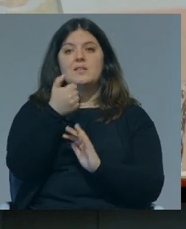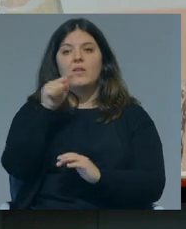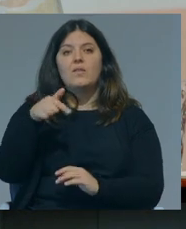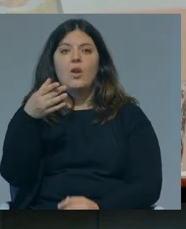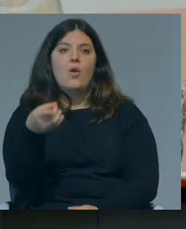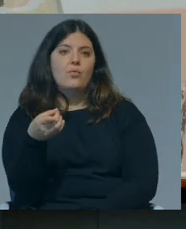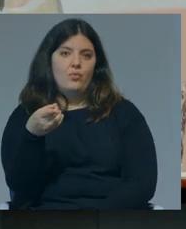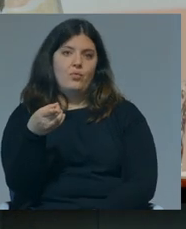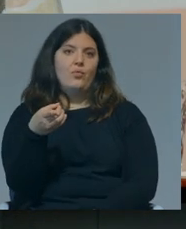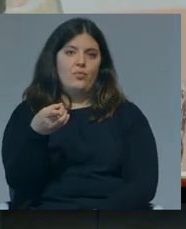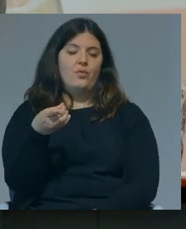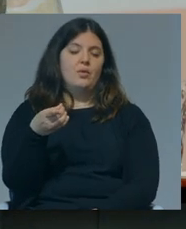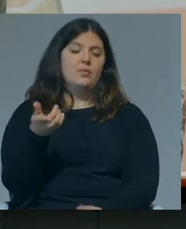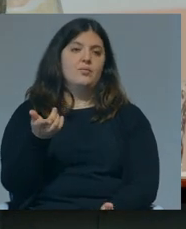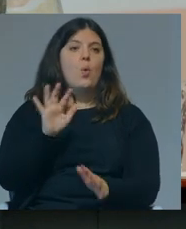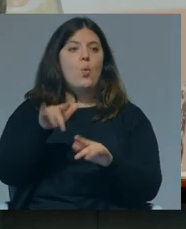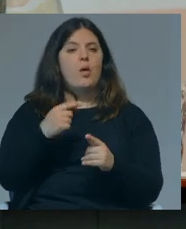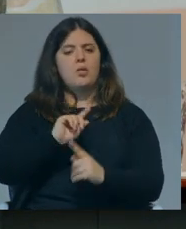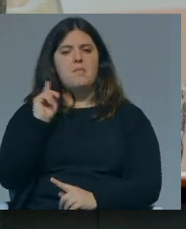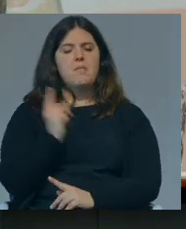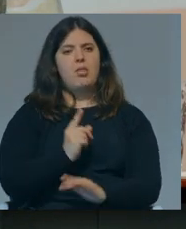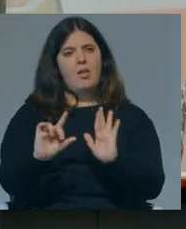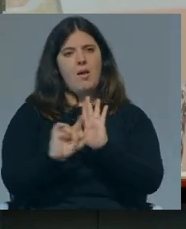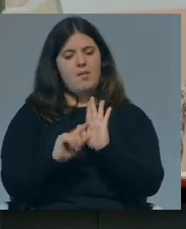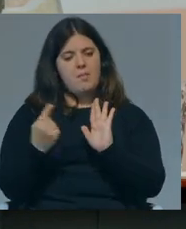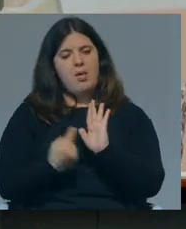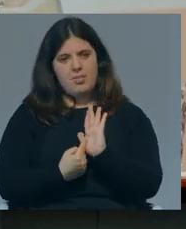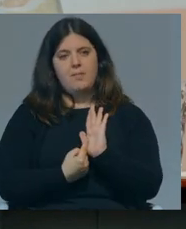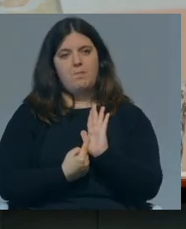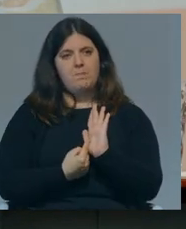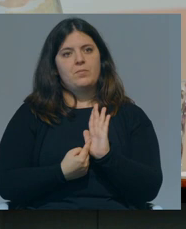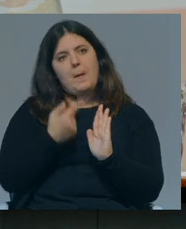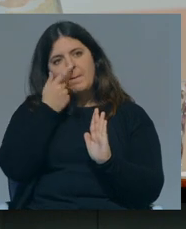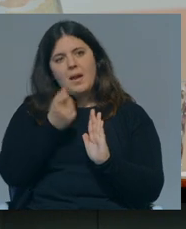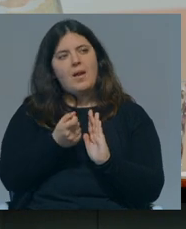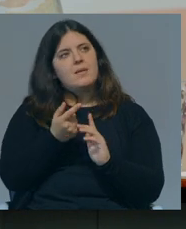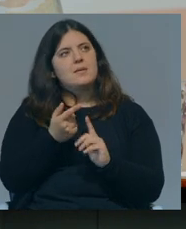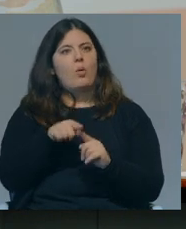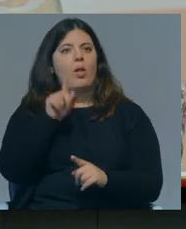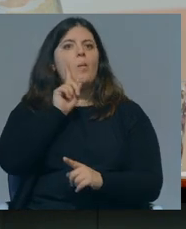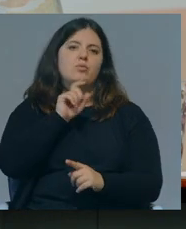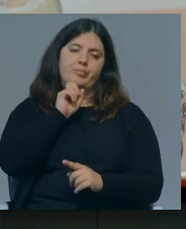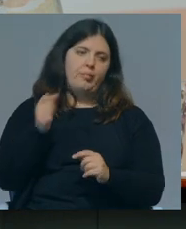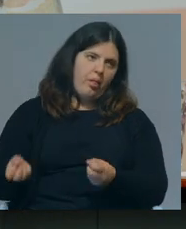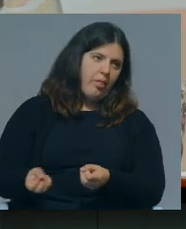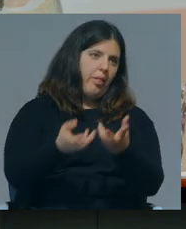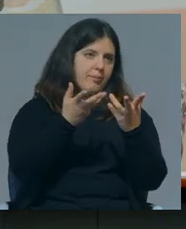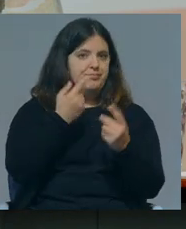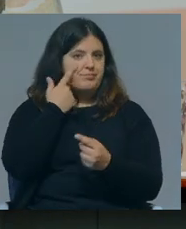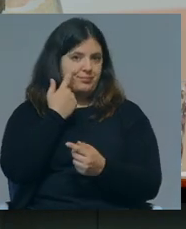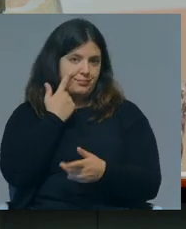,9%. Portanto, só quando há uma imposição legal é que parece que o mérito das mulheres é reconhecido.